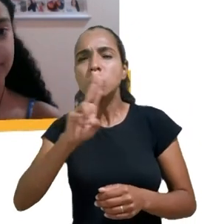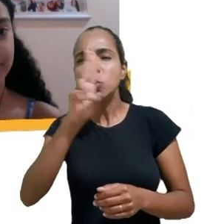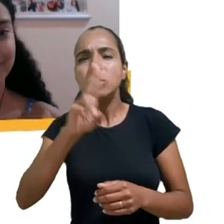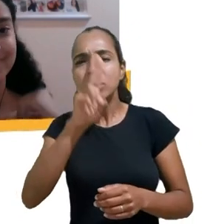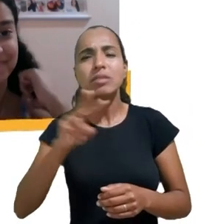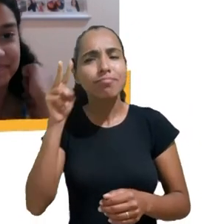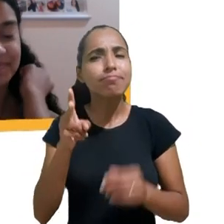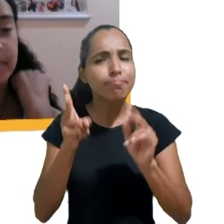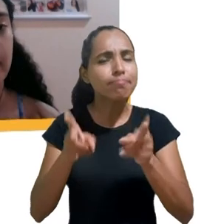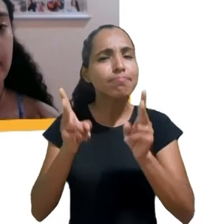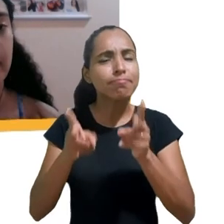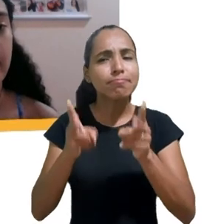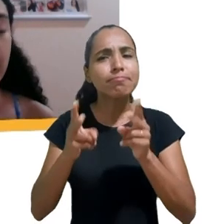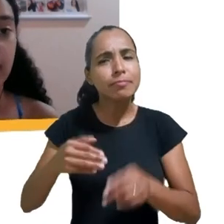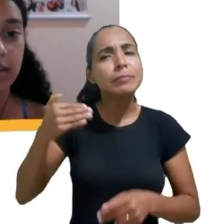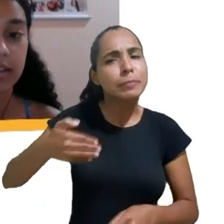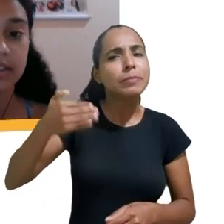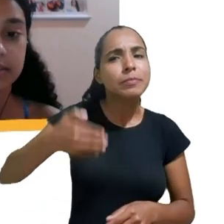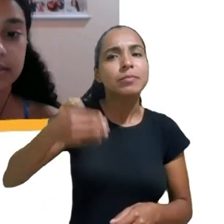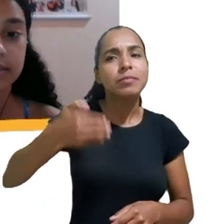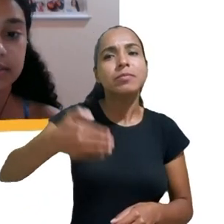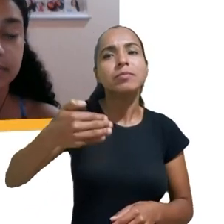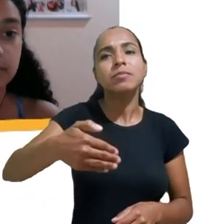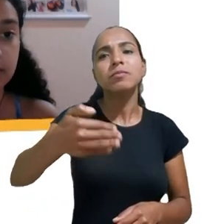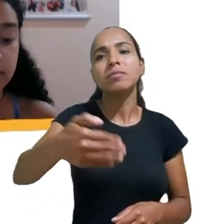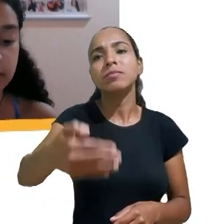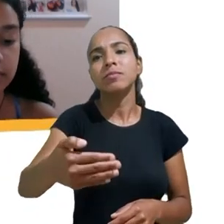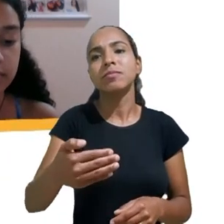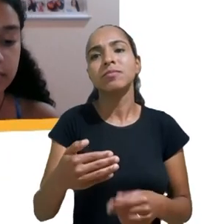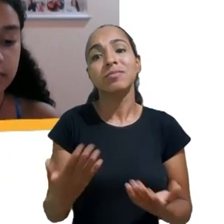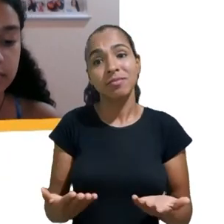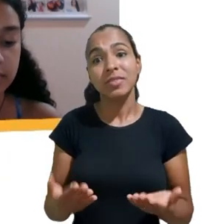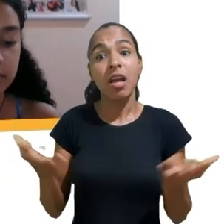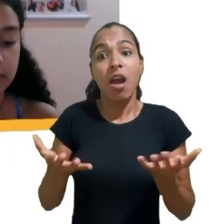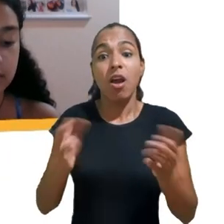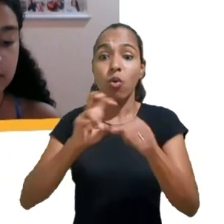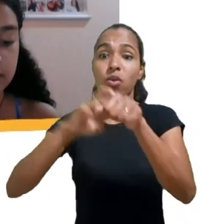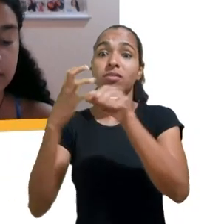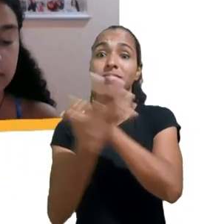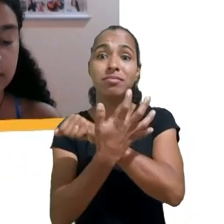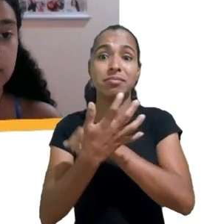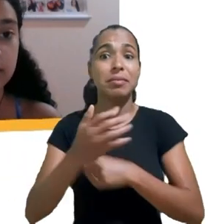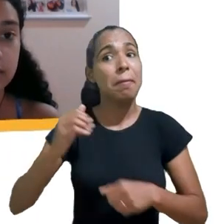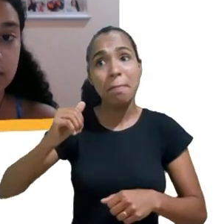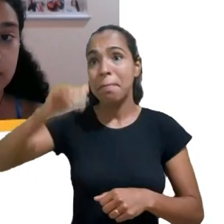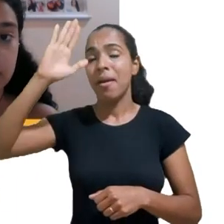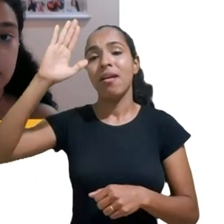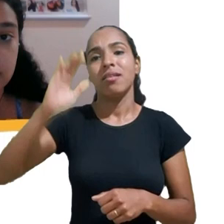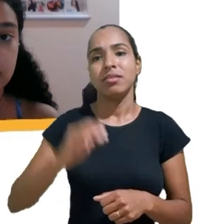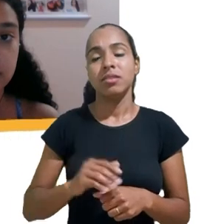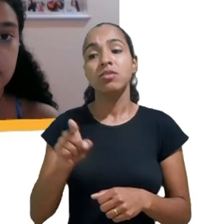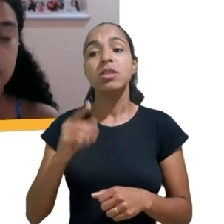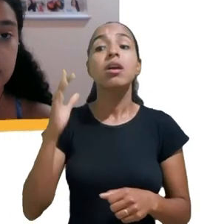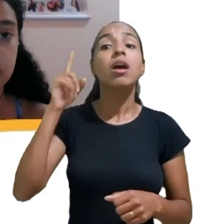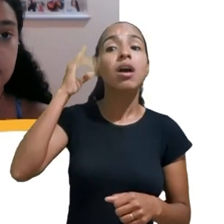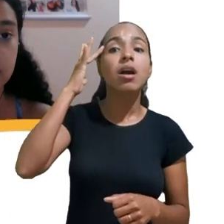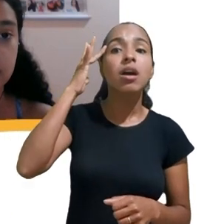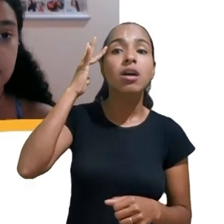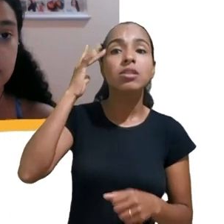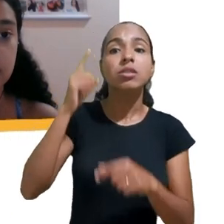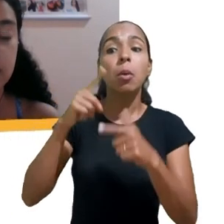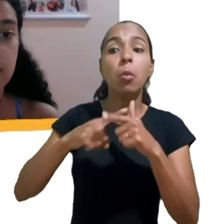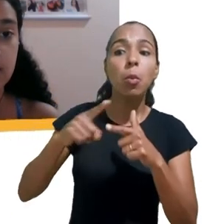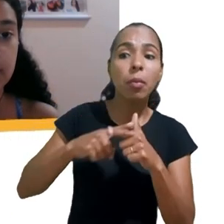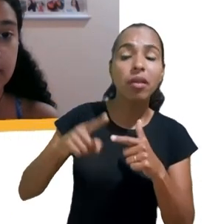mais ainda mediado pelas plataformas, você acha que isso pode desencadear problemas? Se sim, quais seriam esses problemas e como você e seus